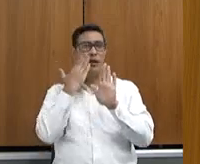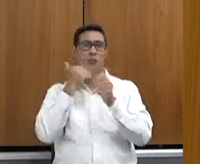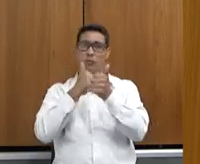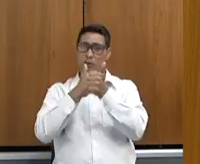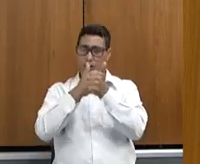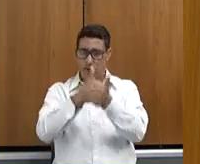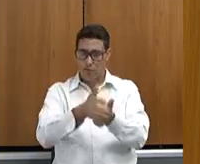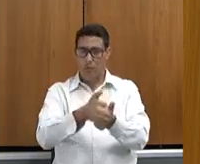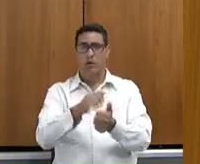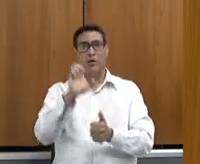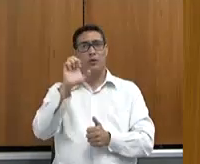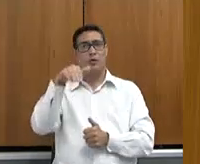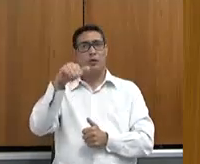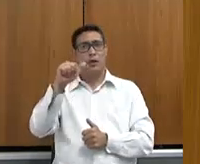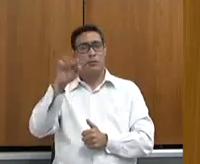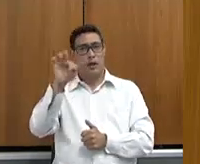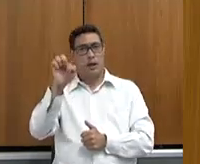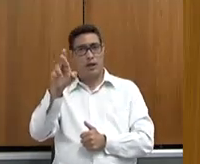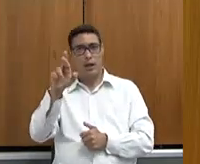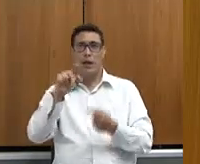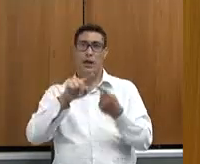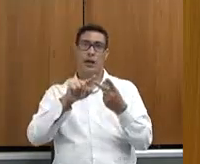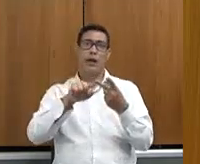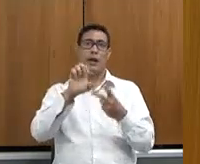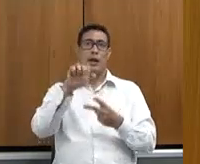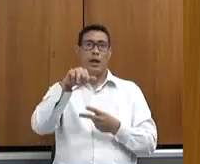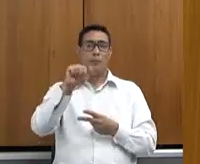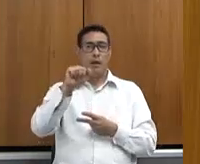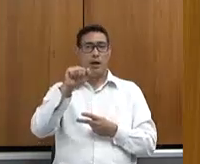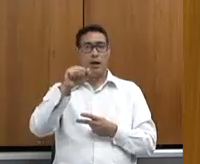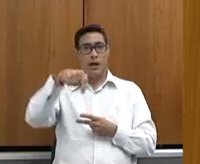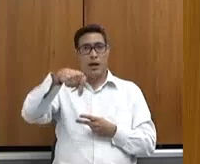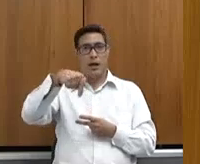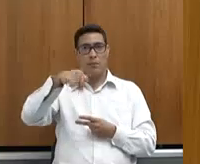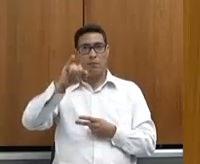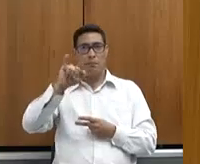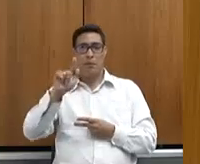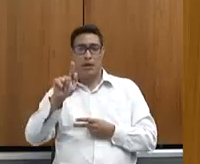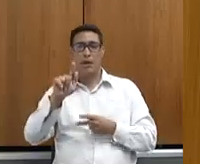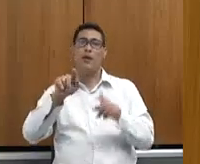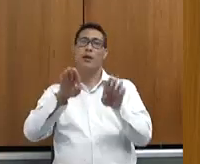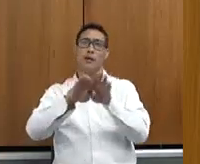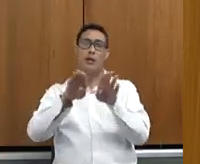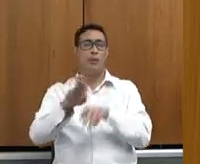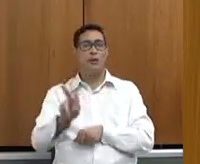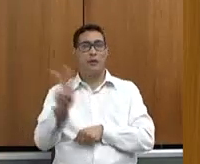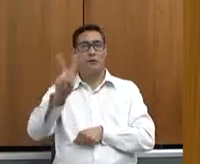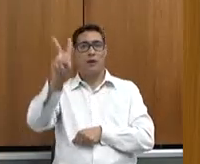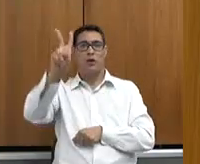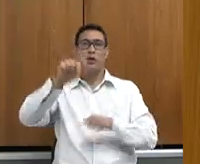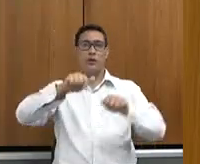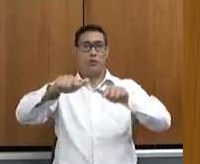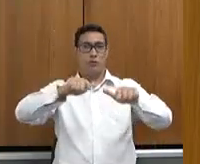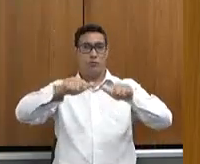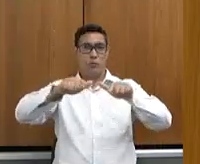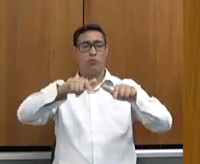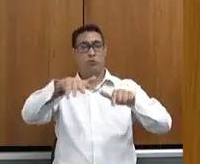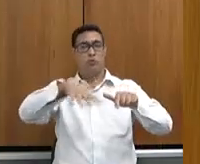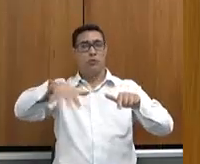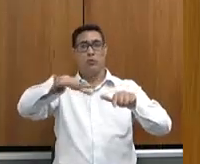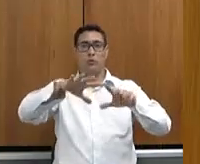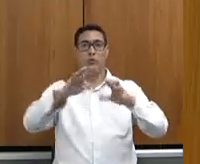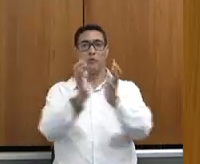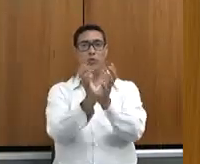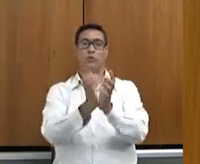trabalho da EMATER, da IPAMIG. Já estivemos em debates em relação à valorização dos trabalhadores na Comissão de